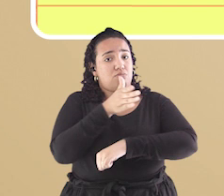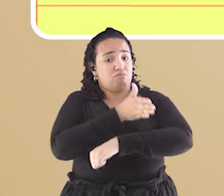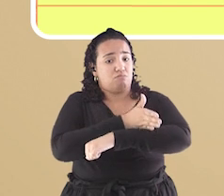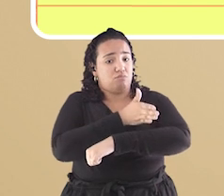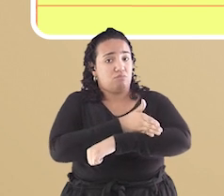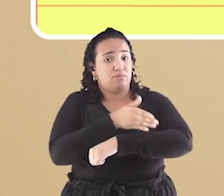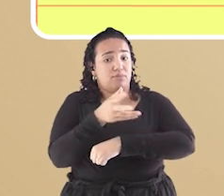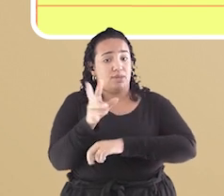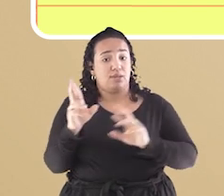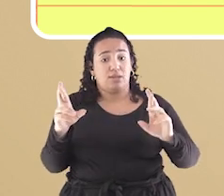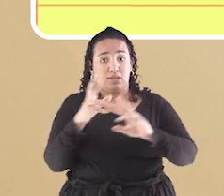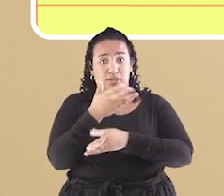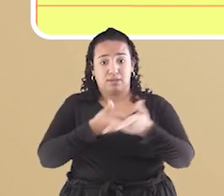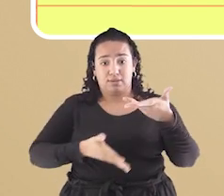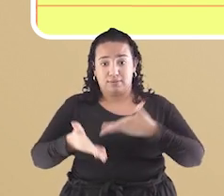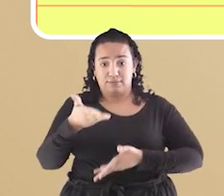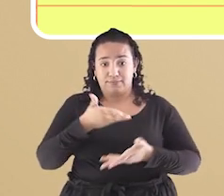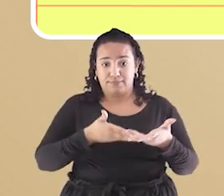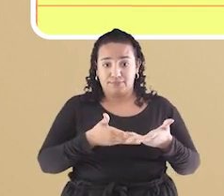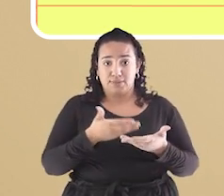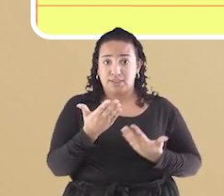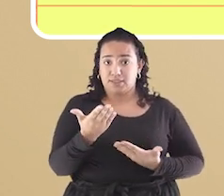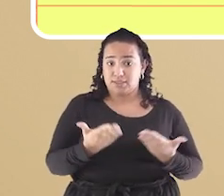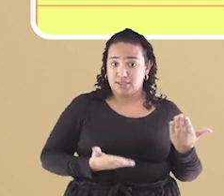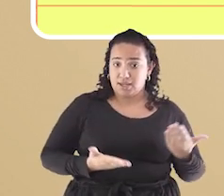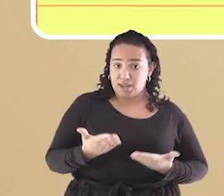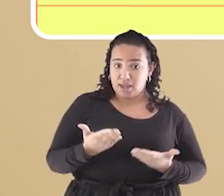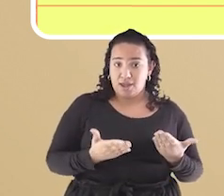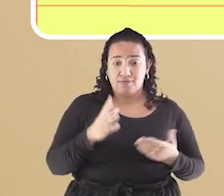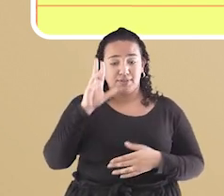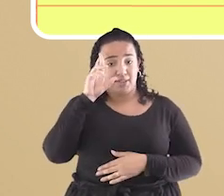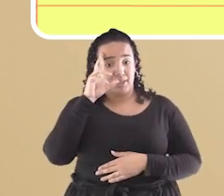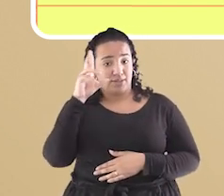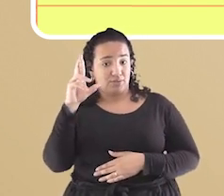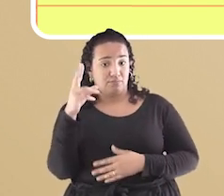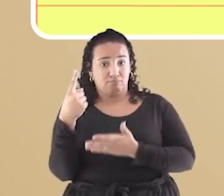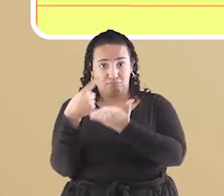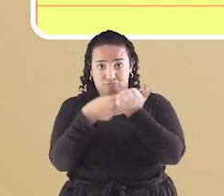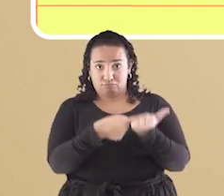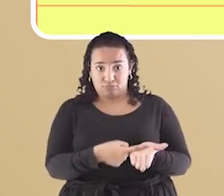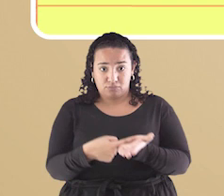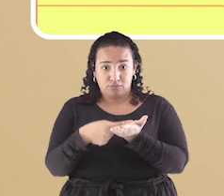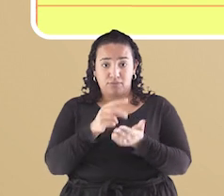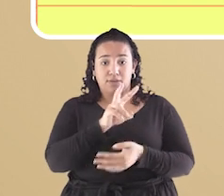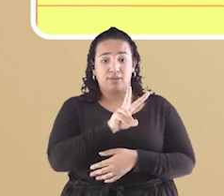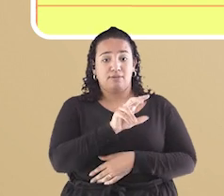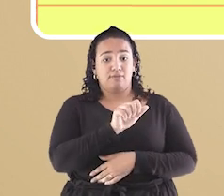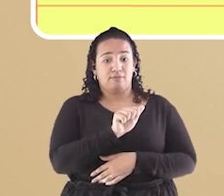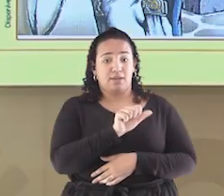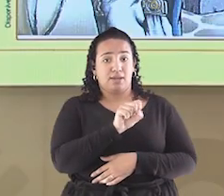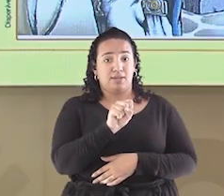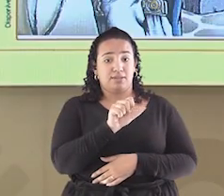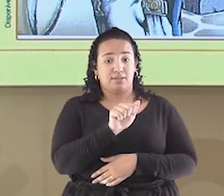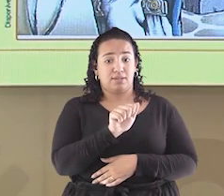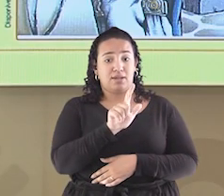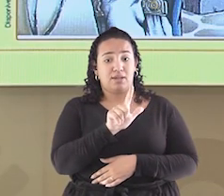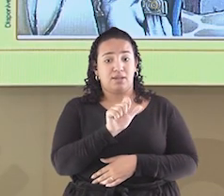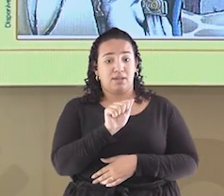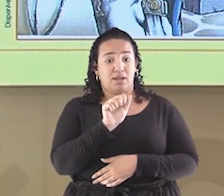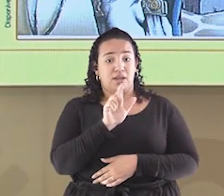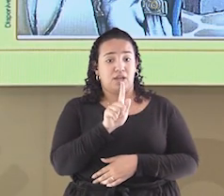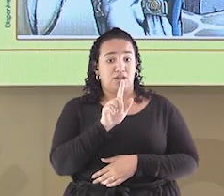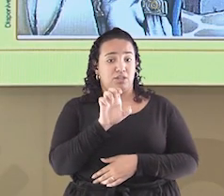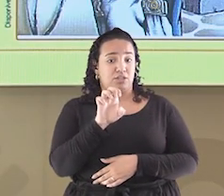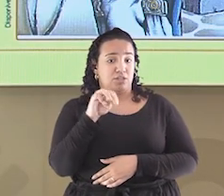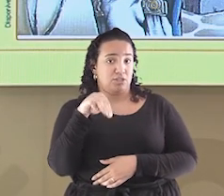de senhores e servos. Esse acordo constituído é reconhecido como vassalagem e suzerania. Nessa relação,